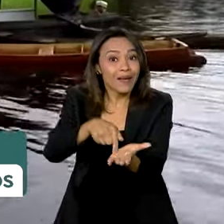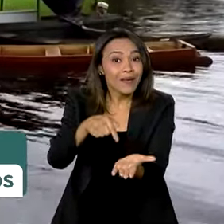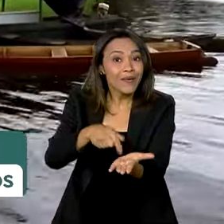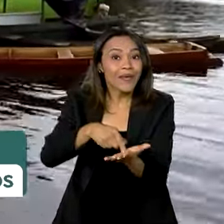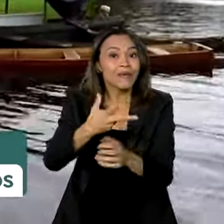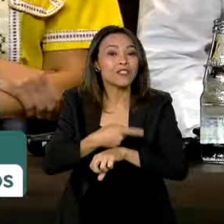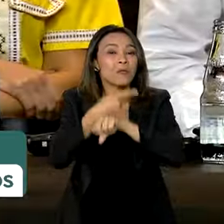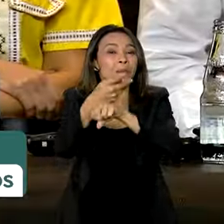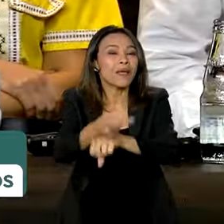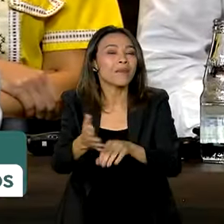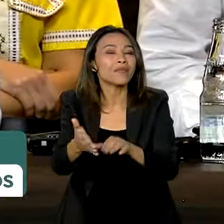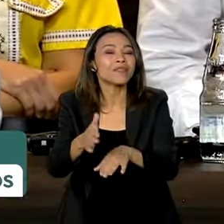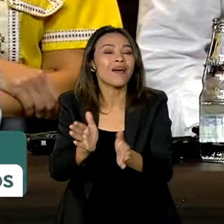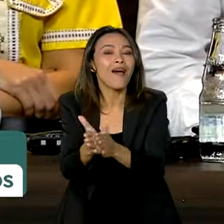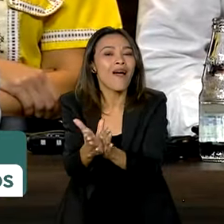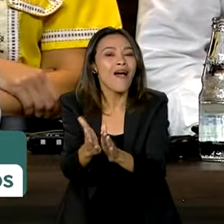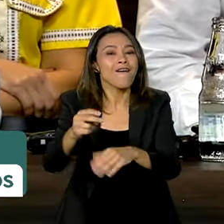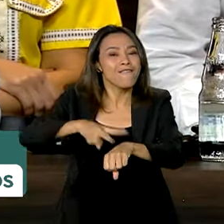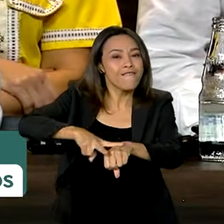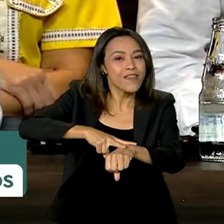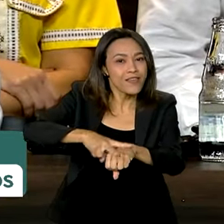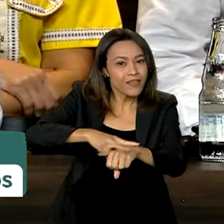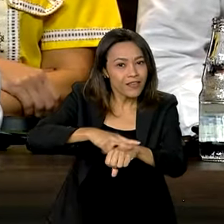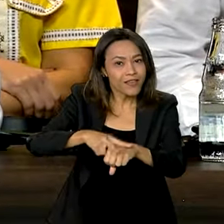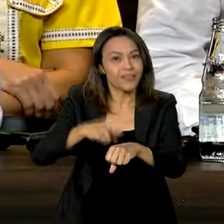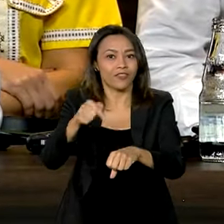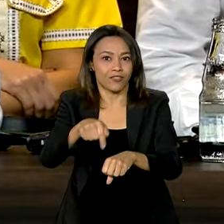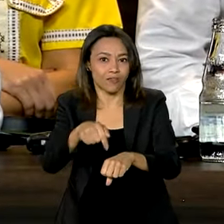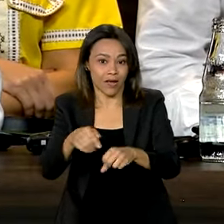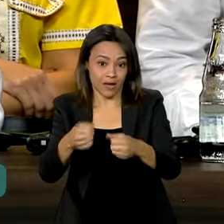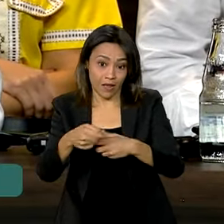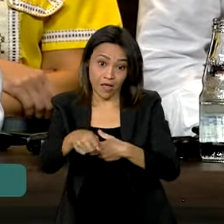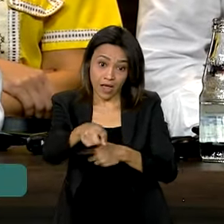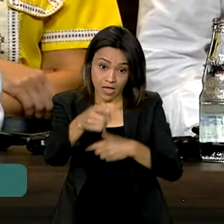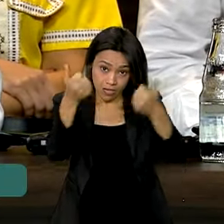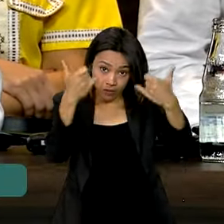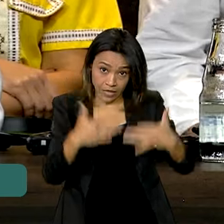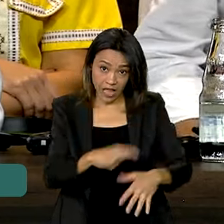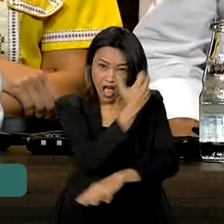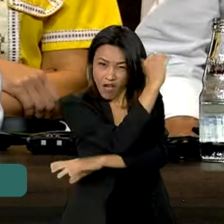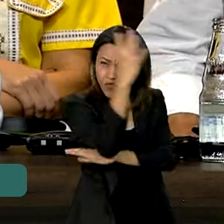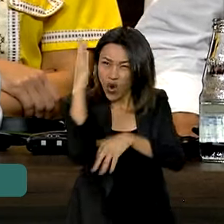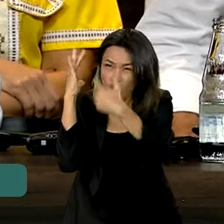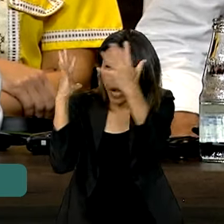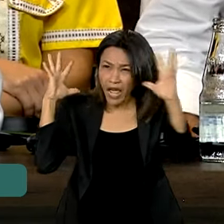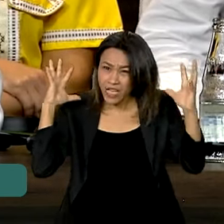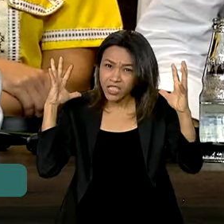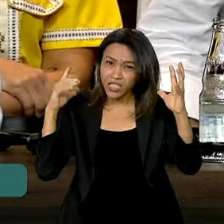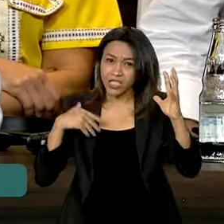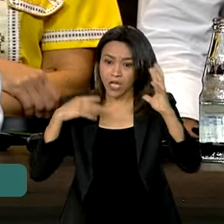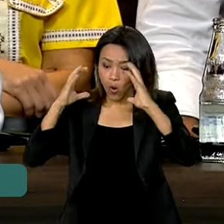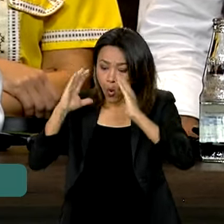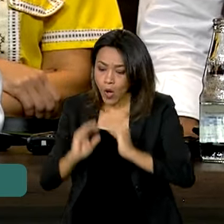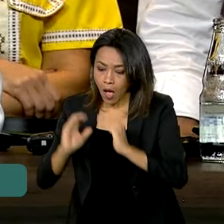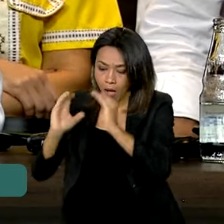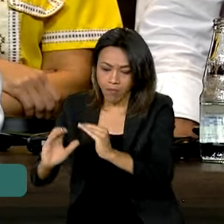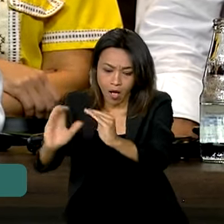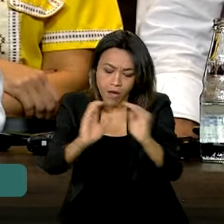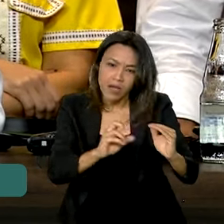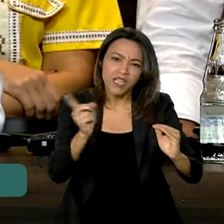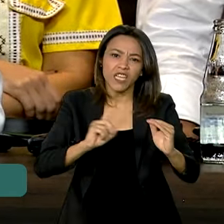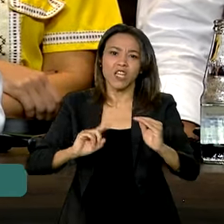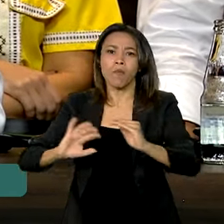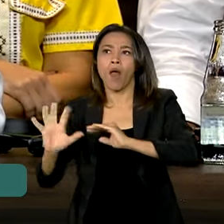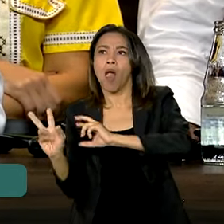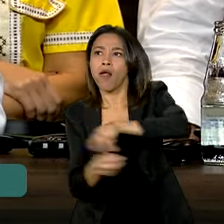governo federal. A floresta não é um vazio a ser ocupado, nenhum tesouro a ser saqueado. É